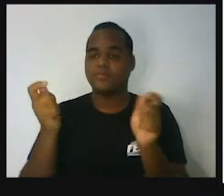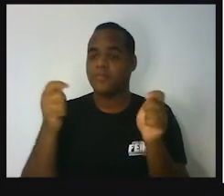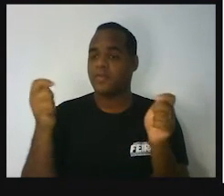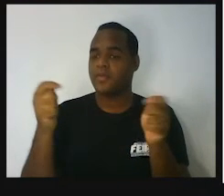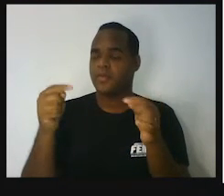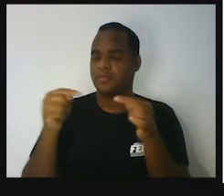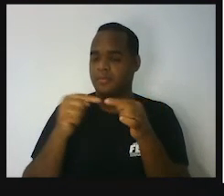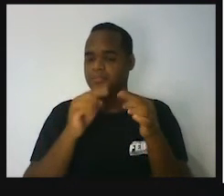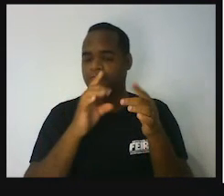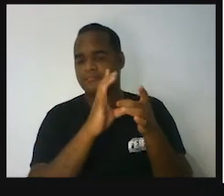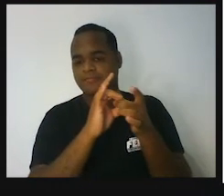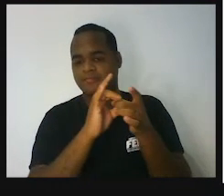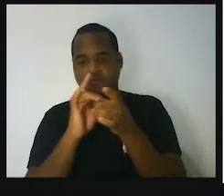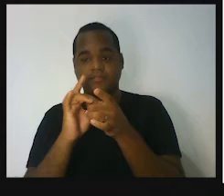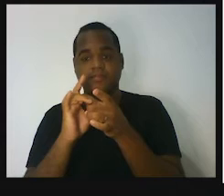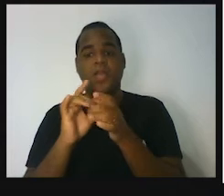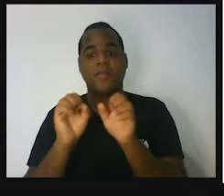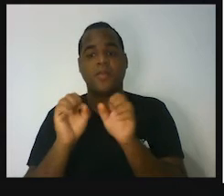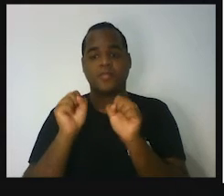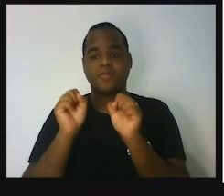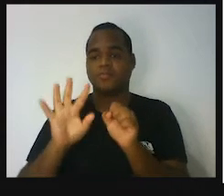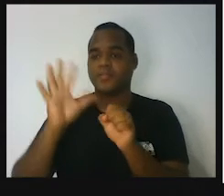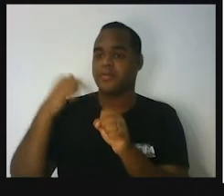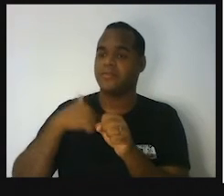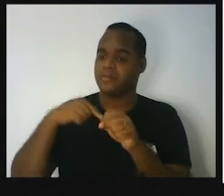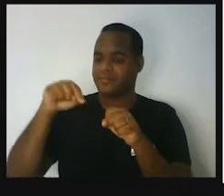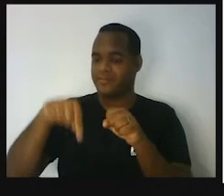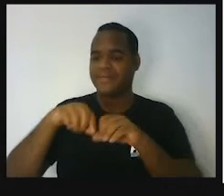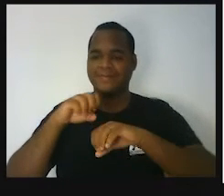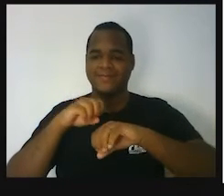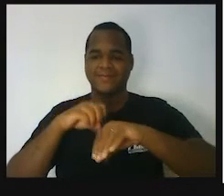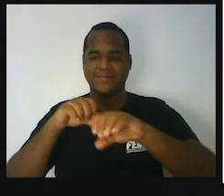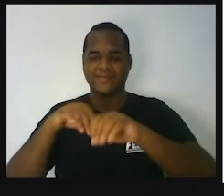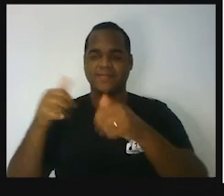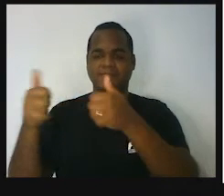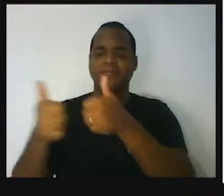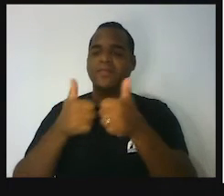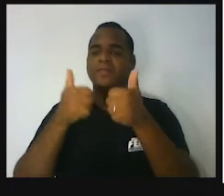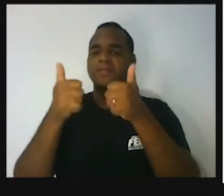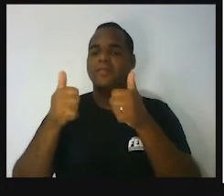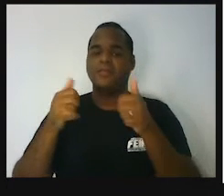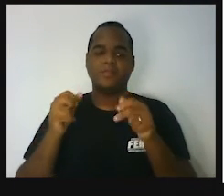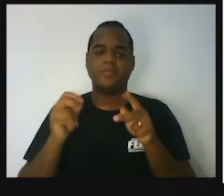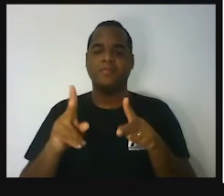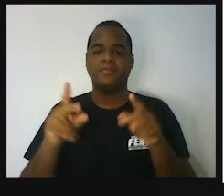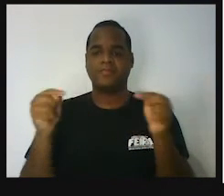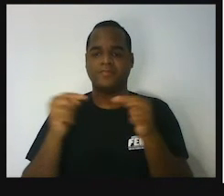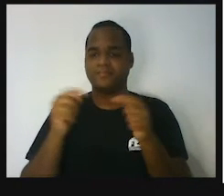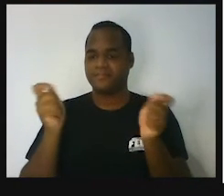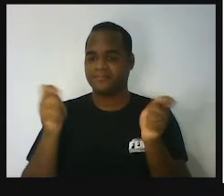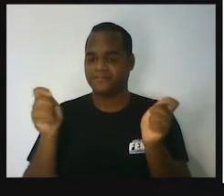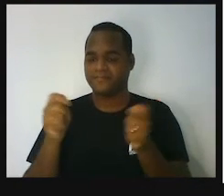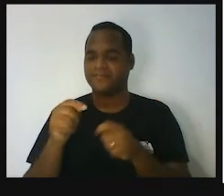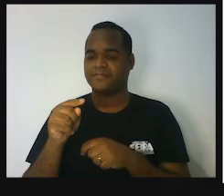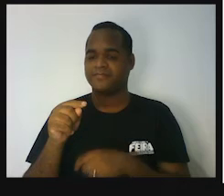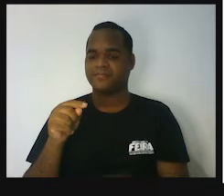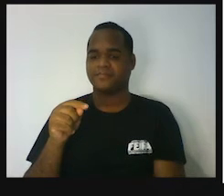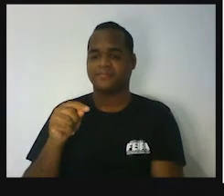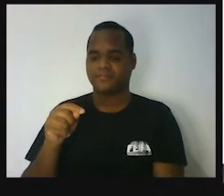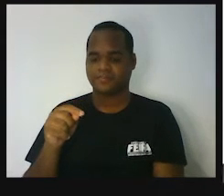esse contexto acontecer nessa aula, tá bom? Então, sigamos, porque a gente já vai para o nosso